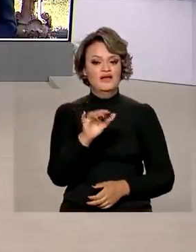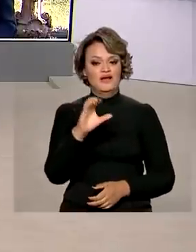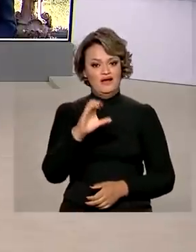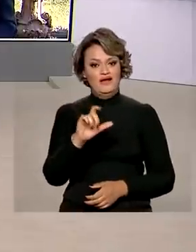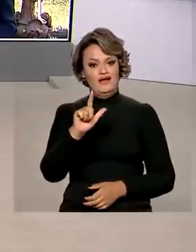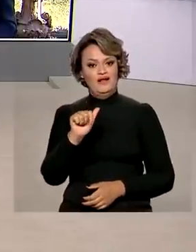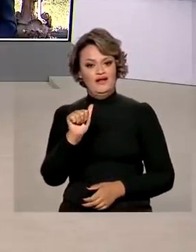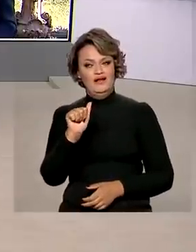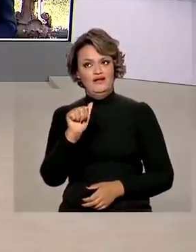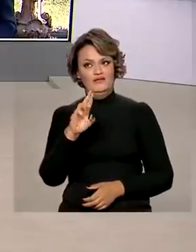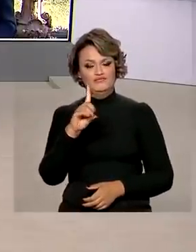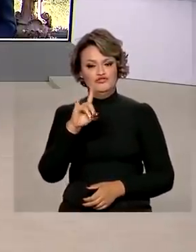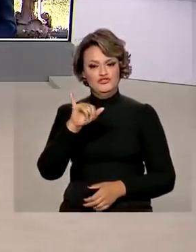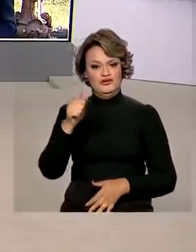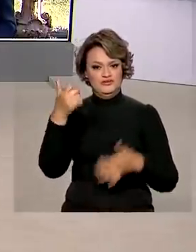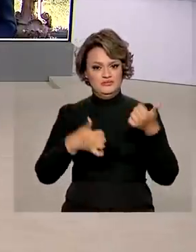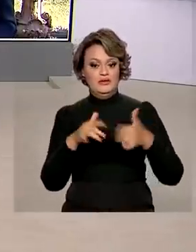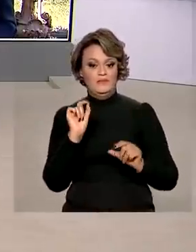Cláudia, bom dia para você.